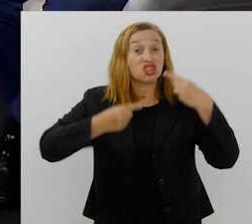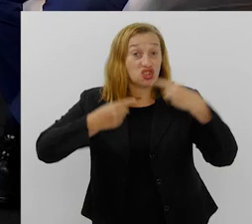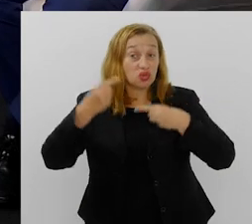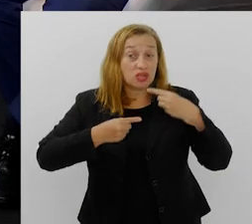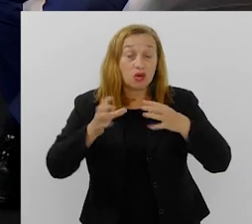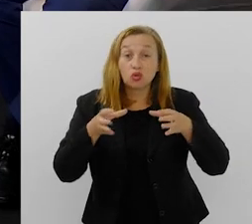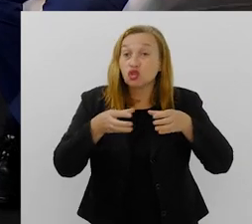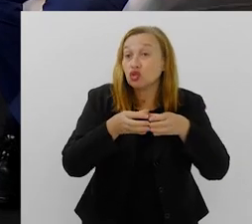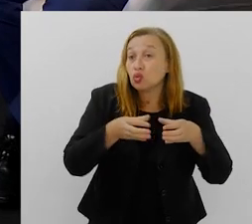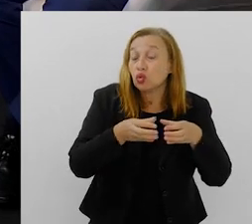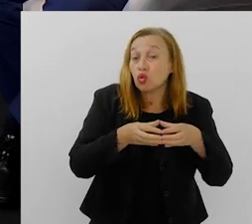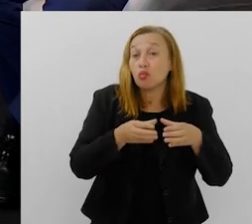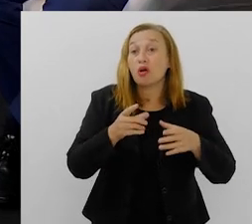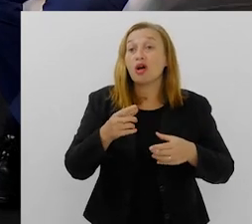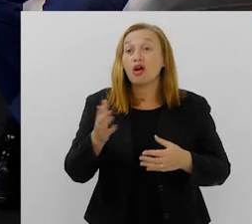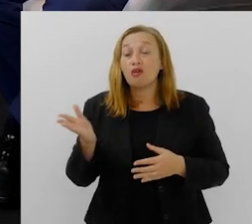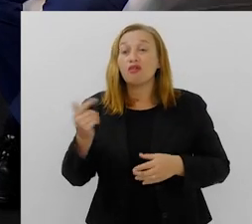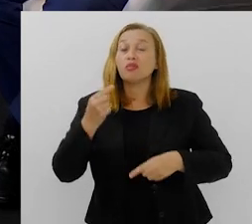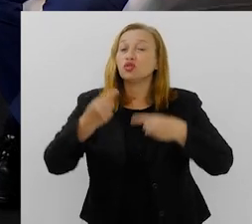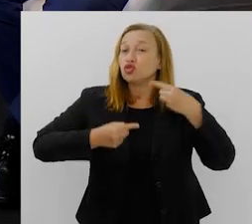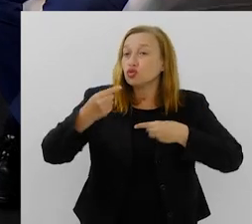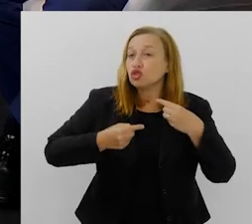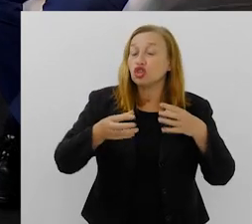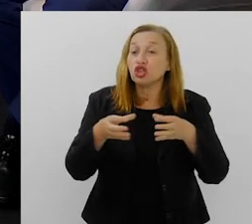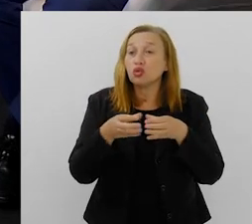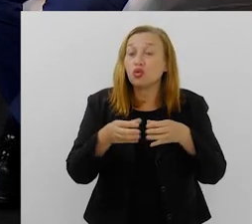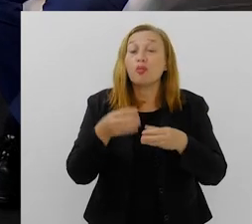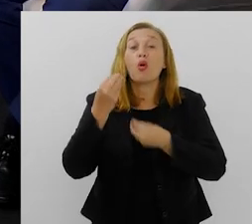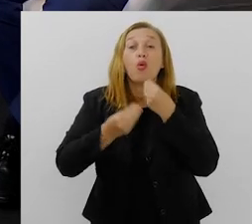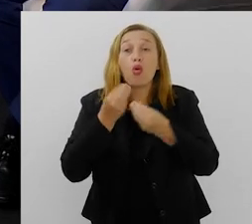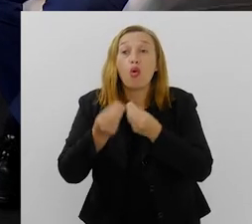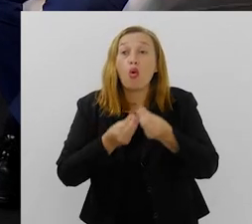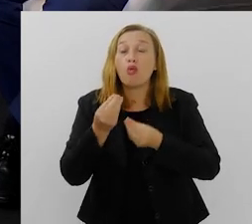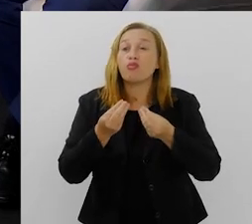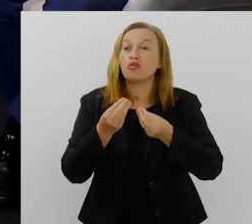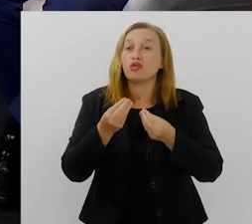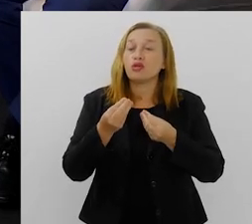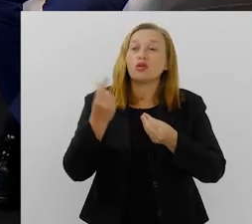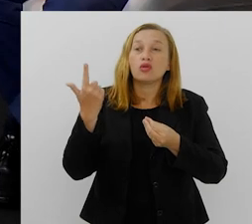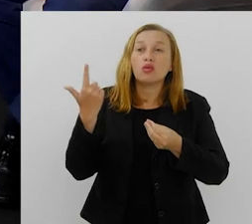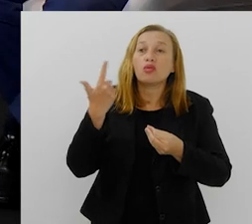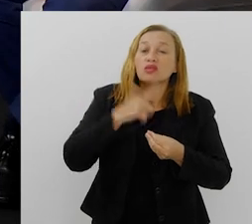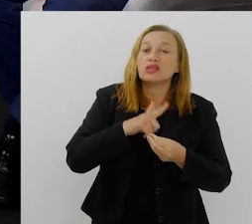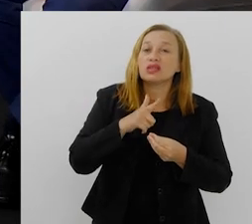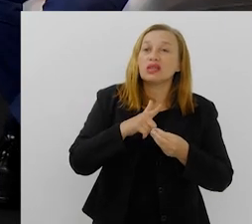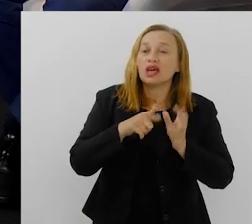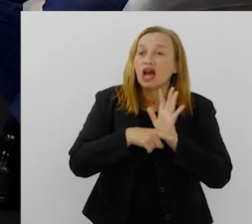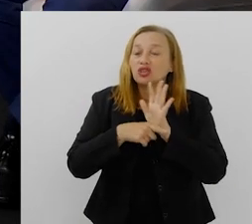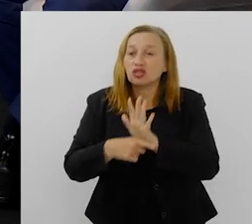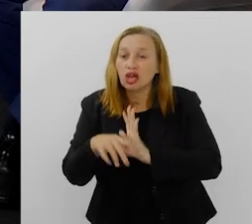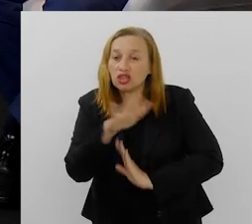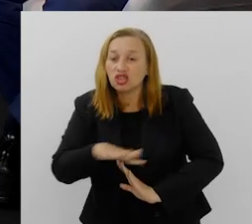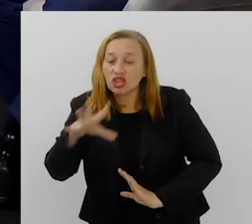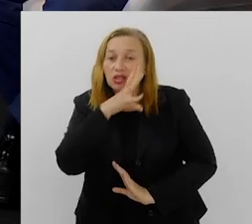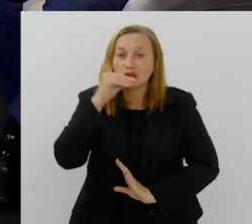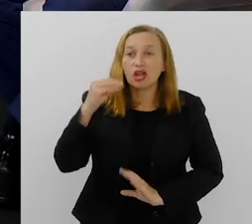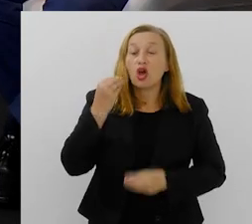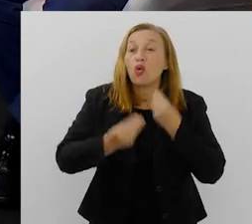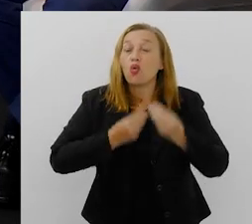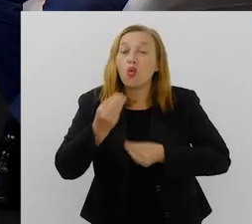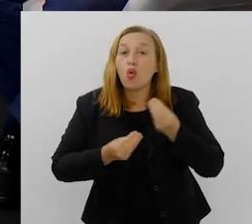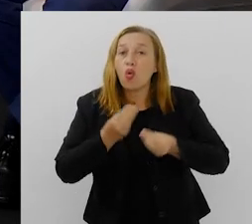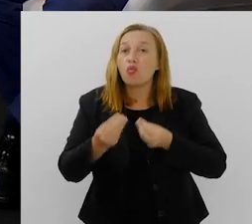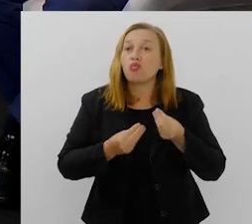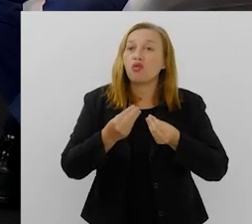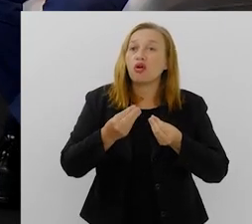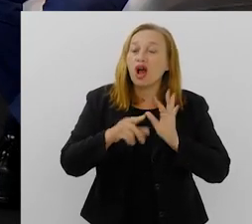coletiva, é vamos discutir coletivamente como lidar com essas crianças, esses adolescentes e como lidar